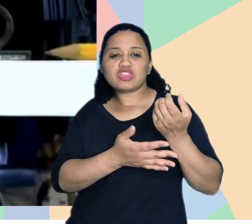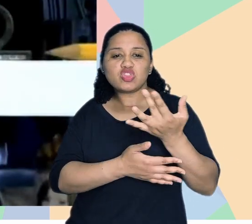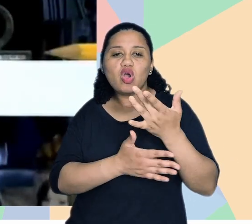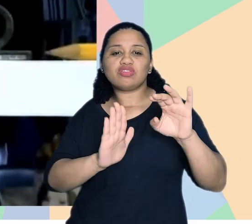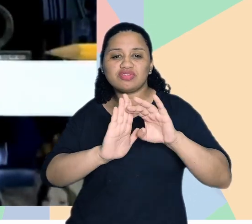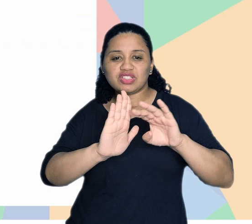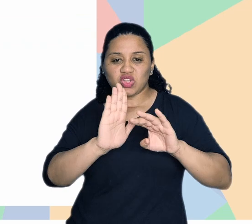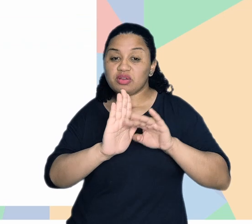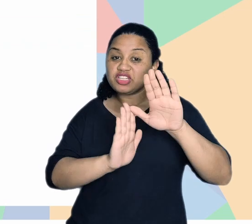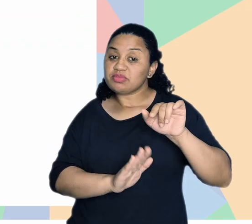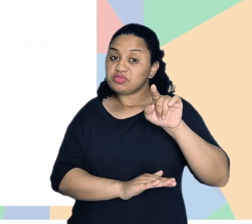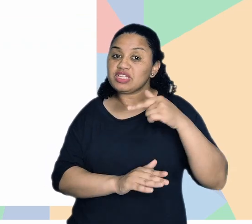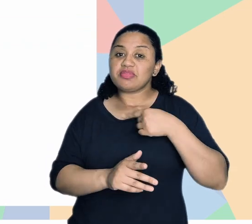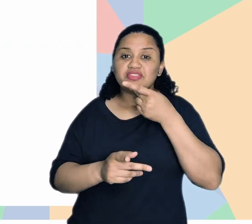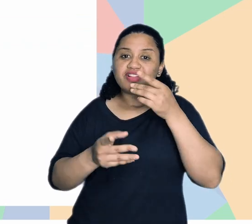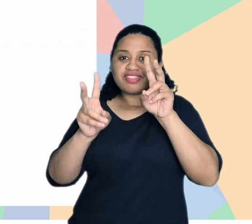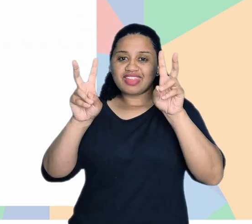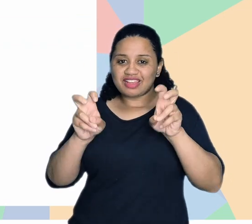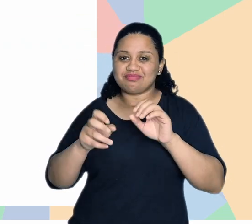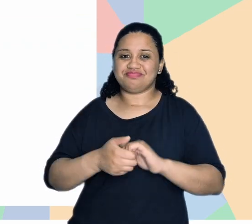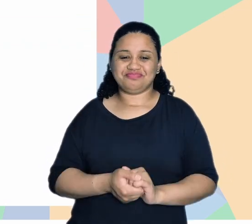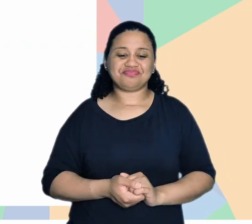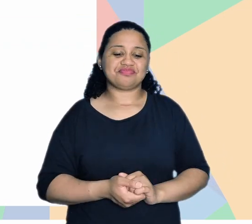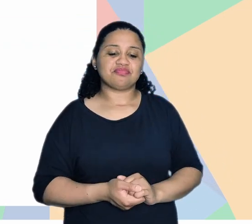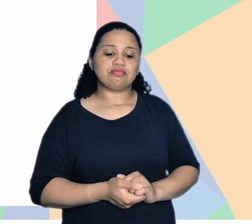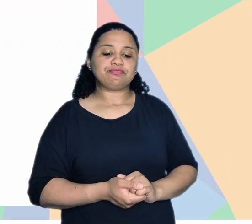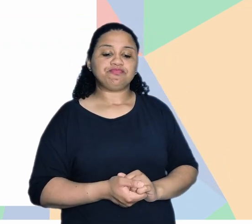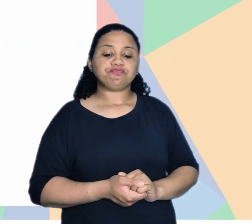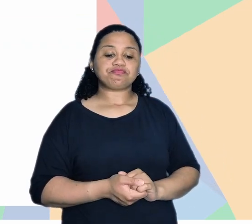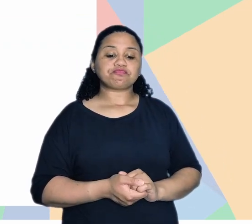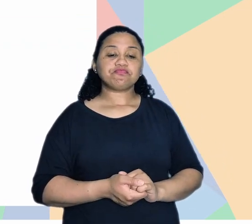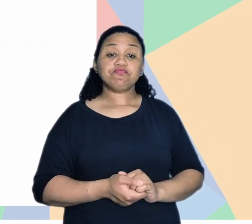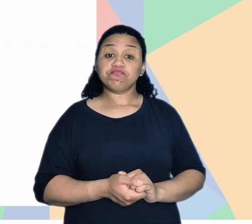a atualização da norma, a gente chama de novo aí. Mas vai lá, Luísa, tá contigo.